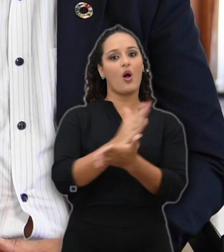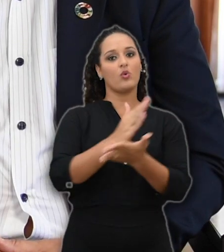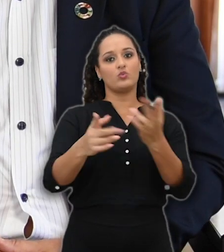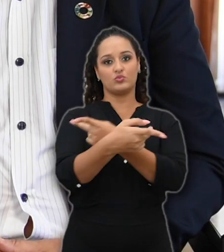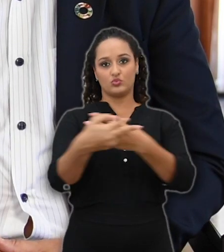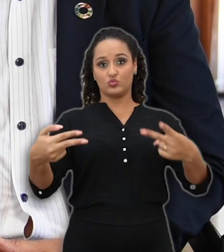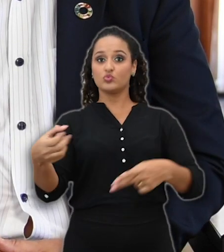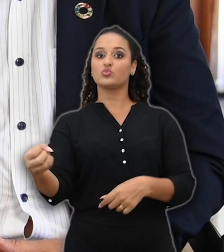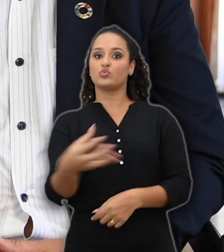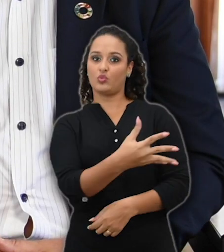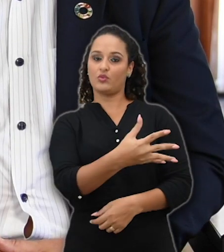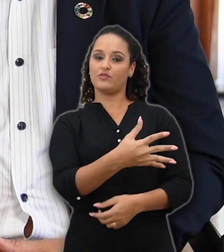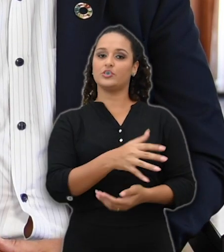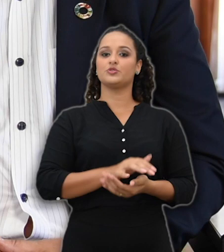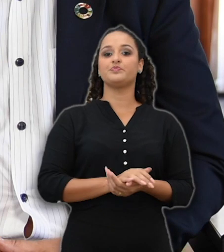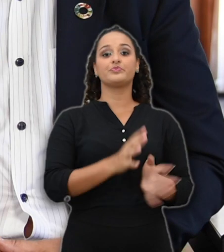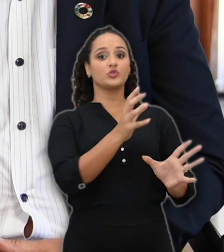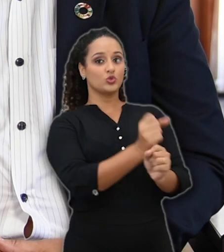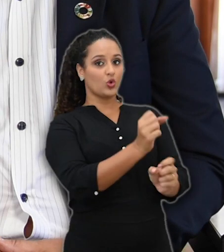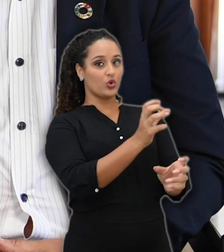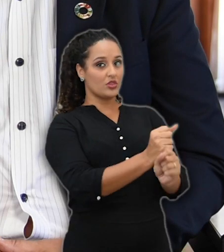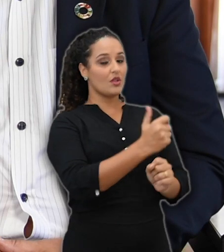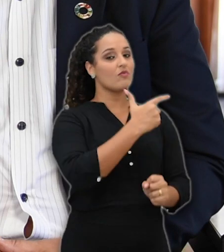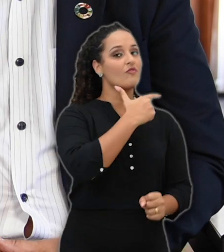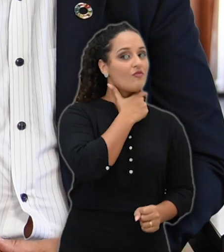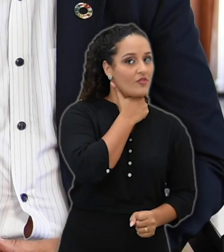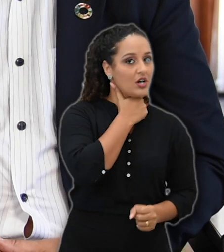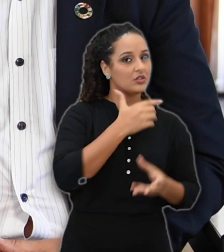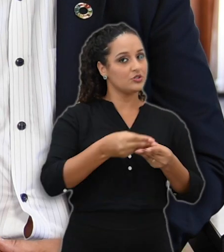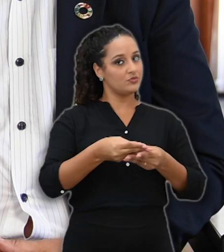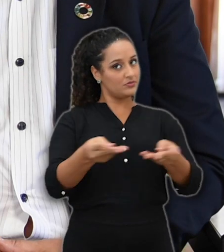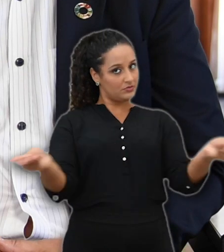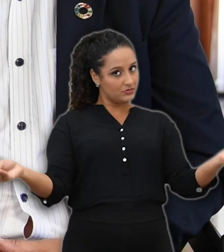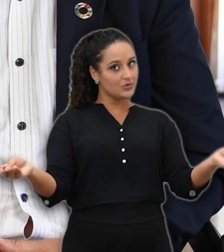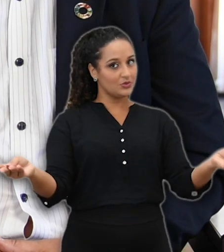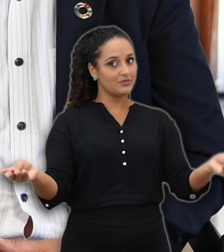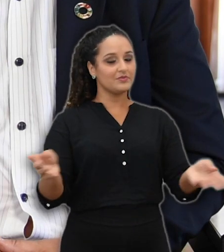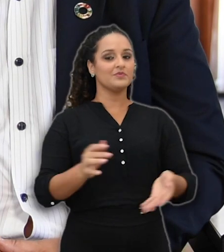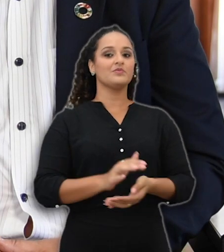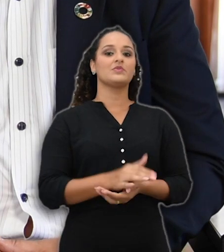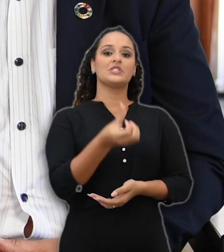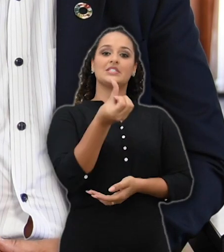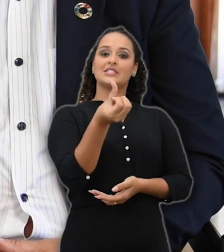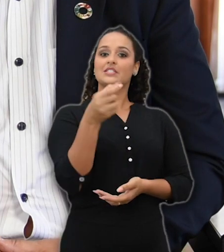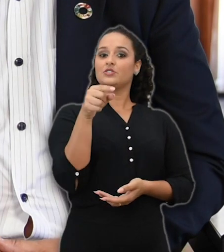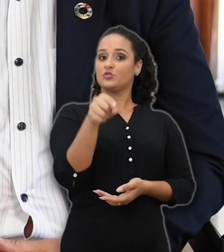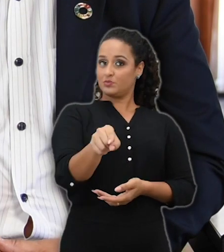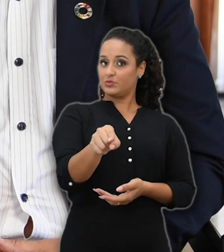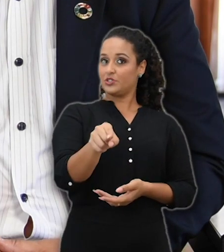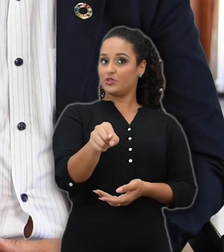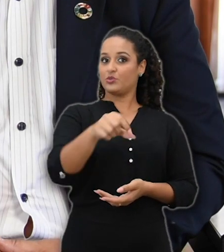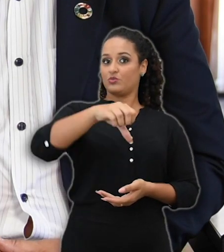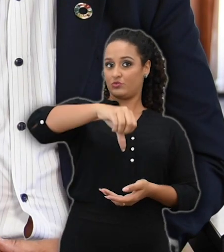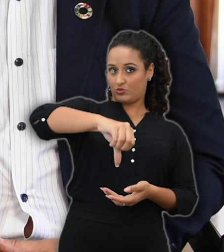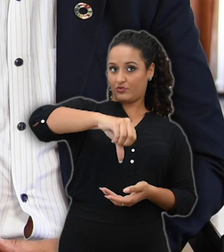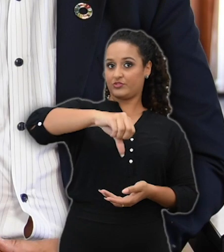temos algumas novidades. A primeira delas é que a quantidade total de vagas